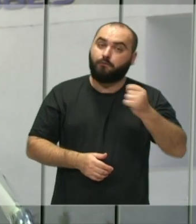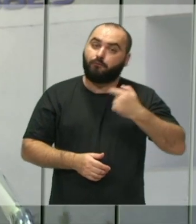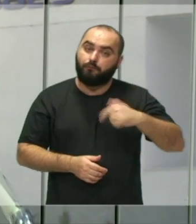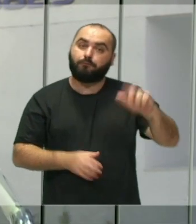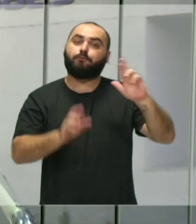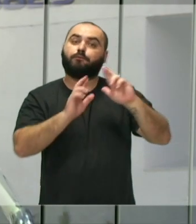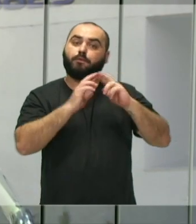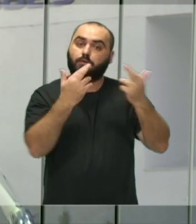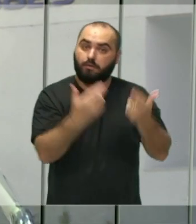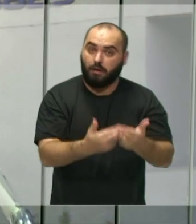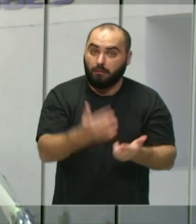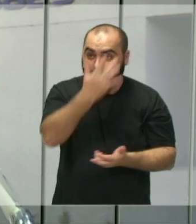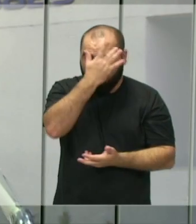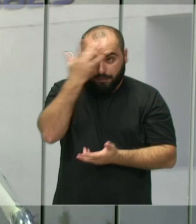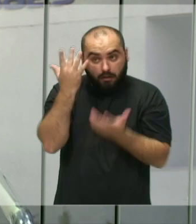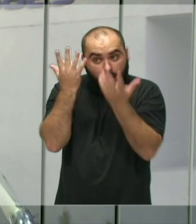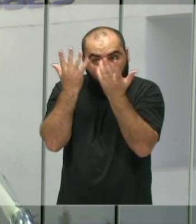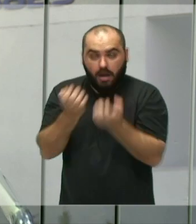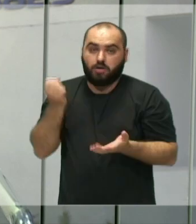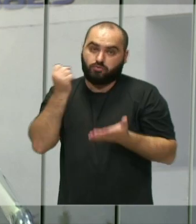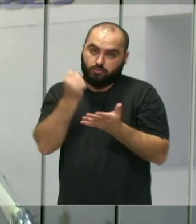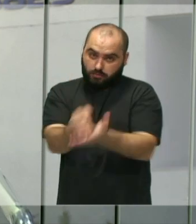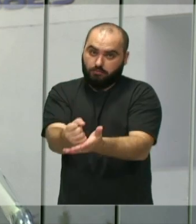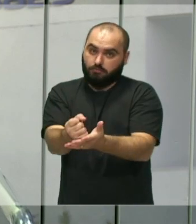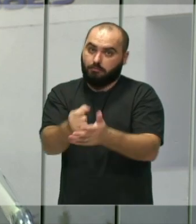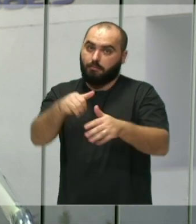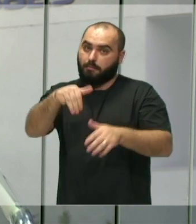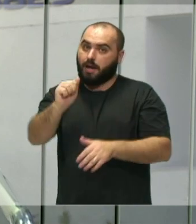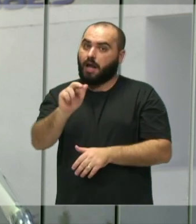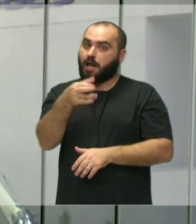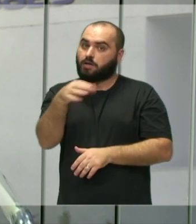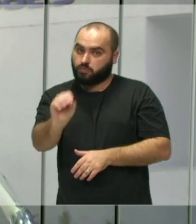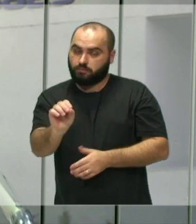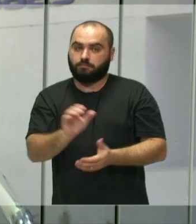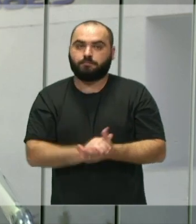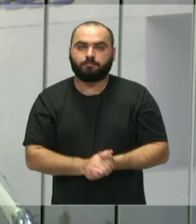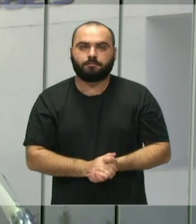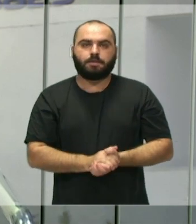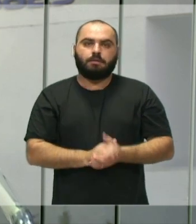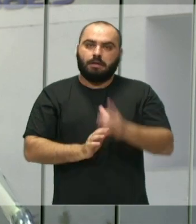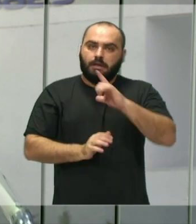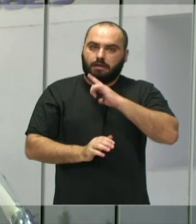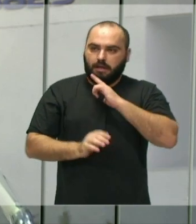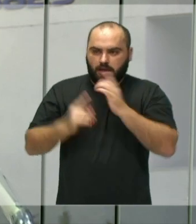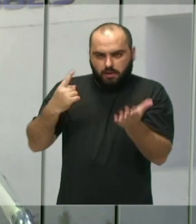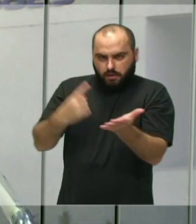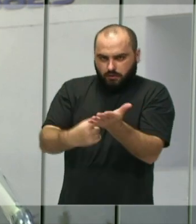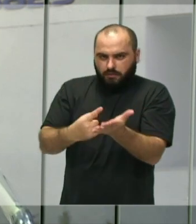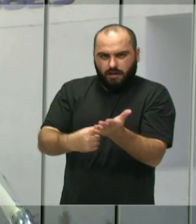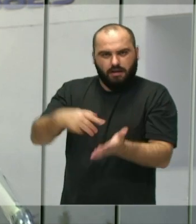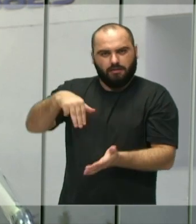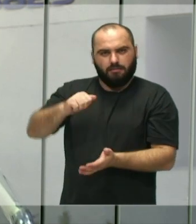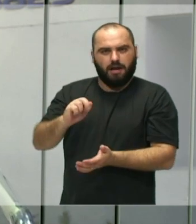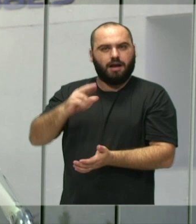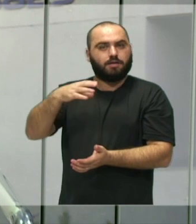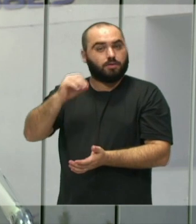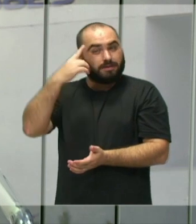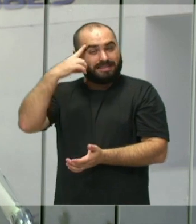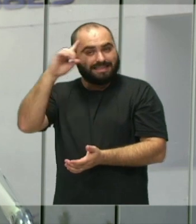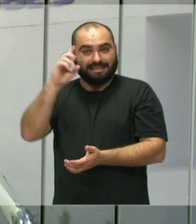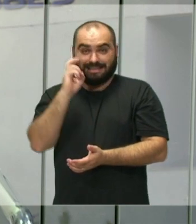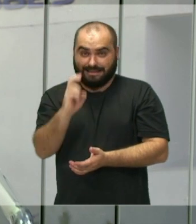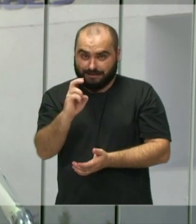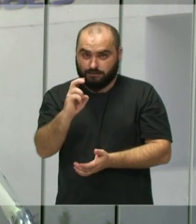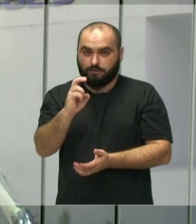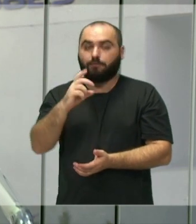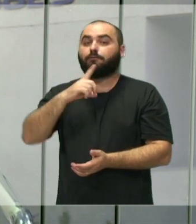vão querer colaborar e também em março a gente tem programado junto com o INIS, né, no dia 5 de março